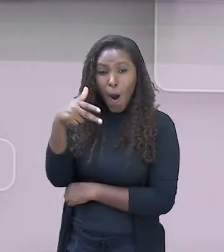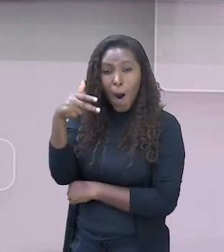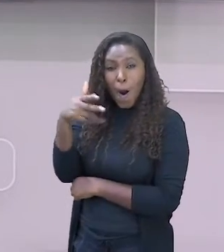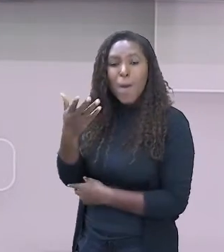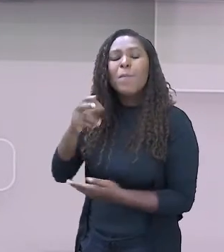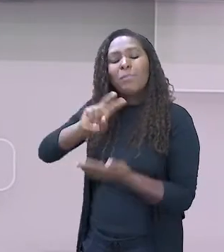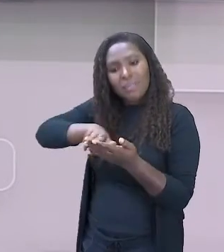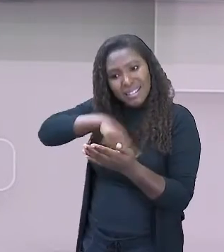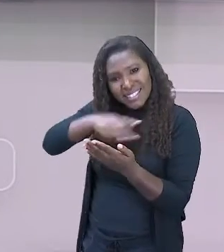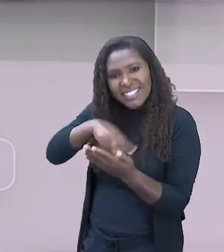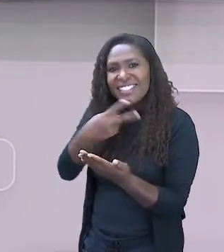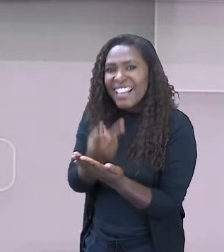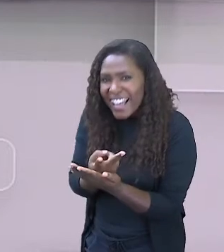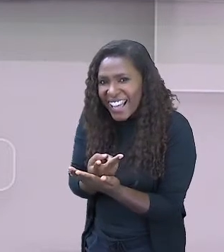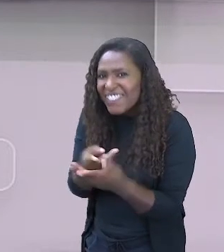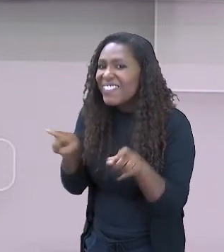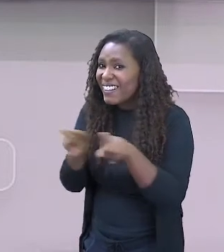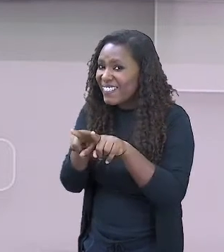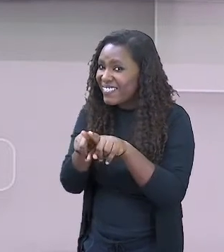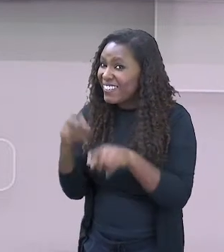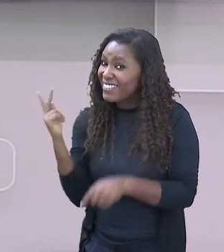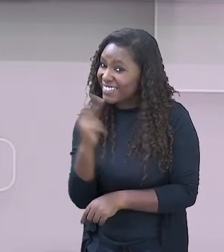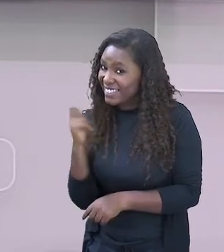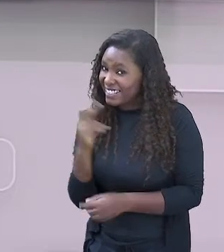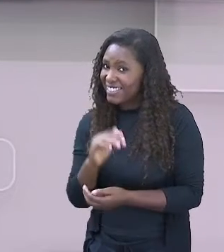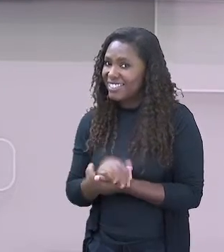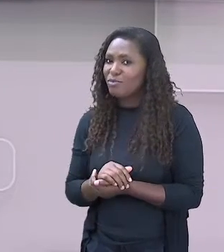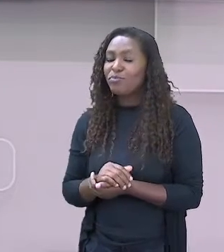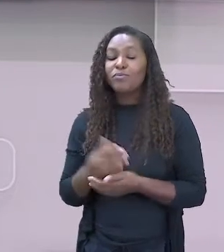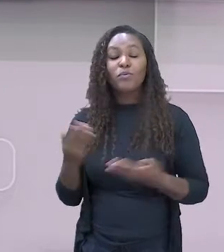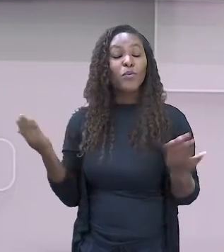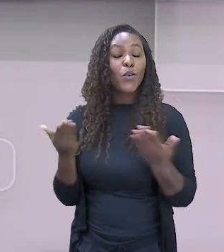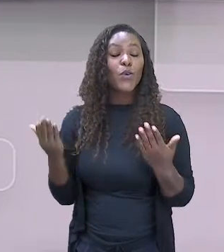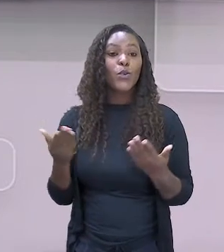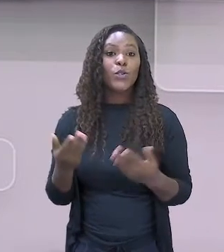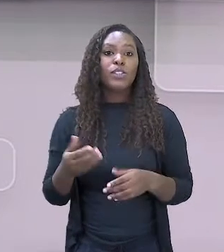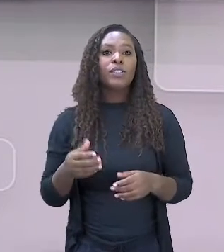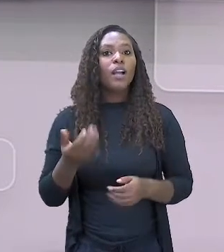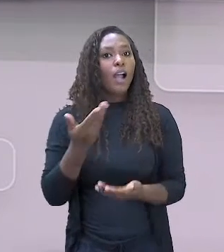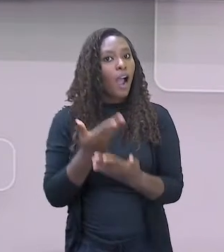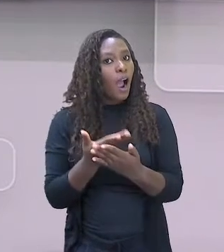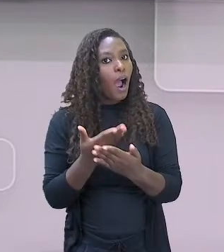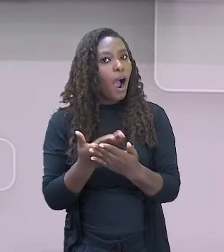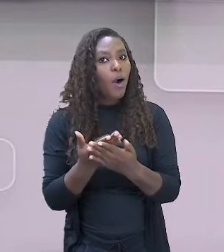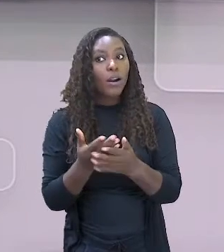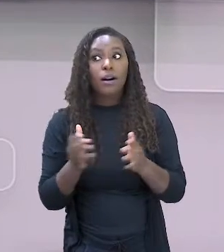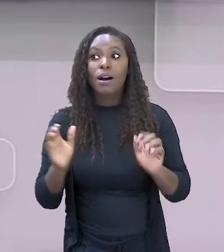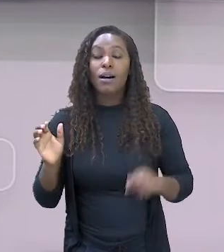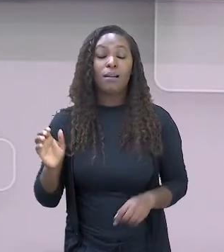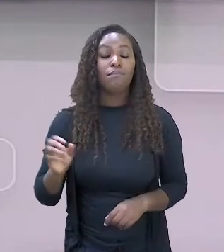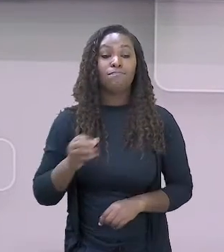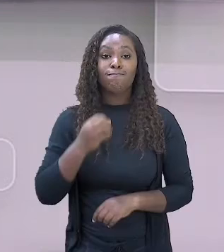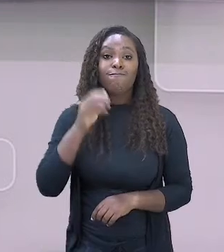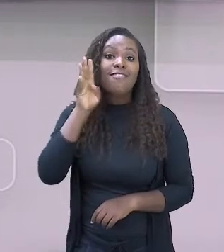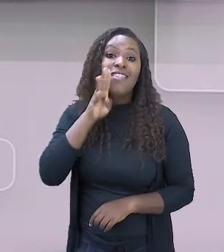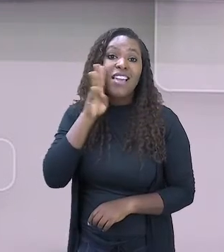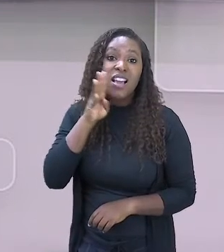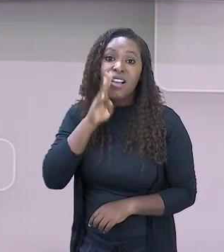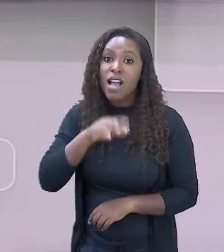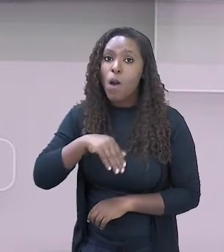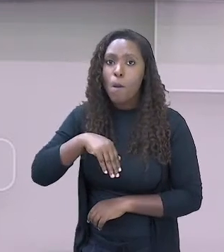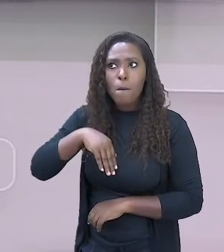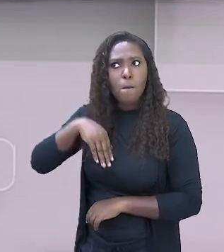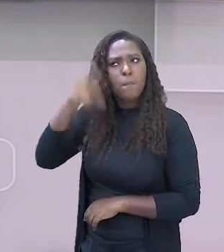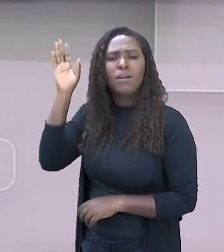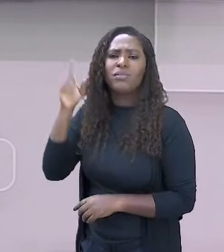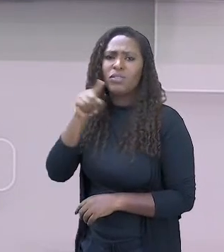atenção, a aula está super divertida. Uma aula super rica, onde você vai aprender tudo sobre essa